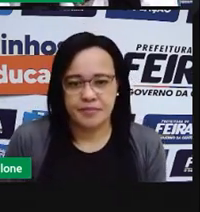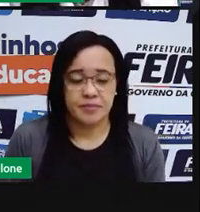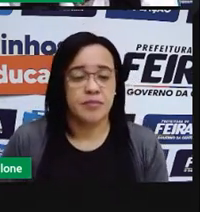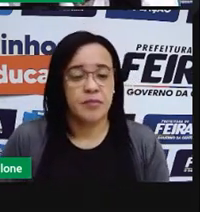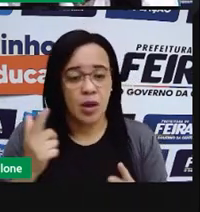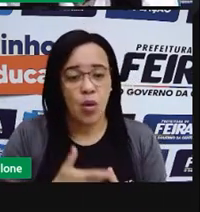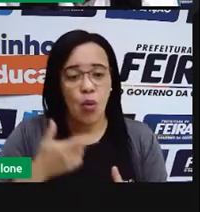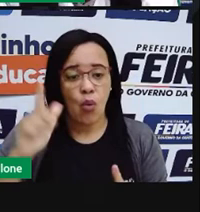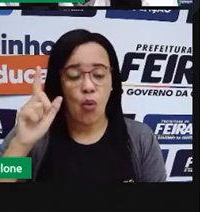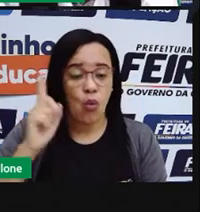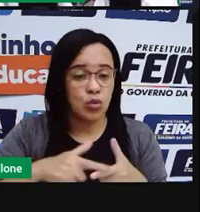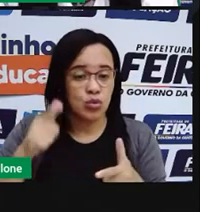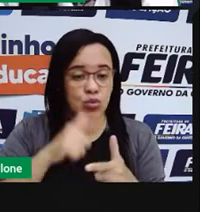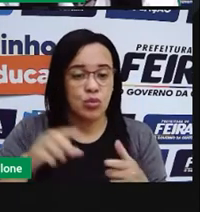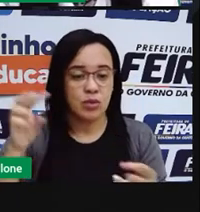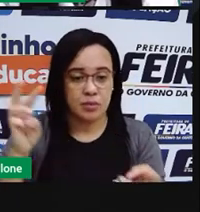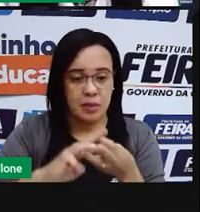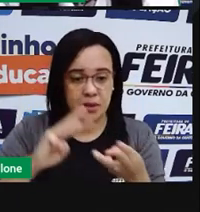problema na cronática.